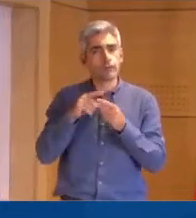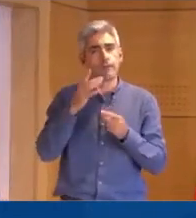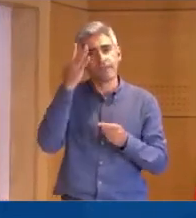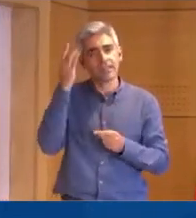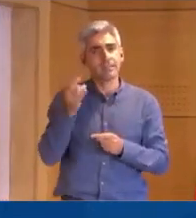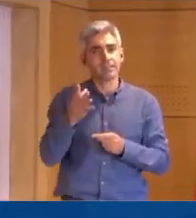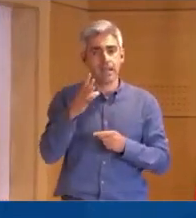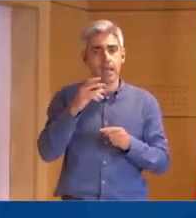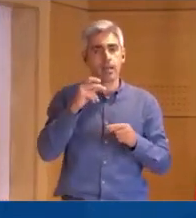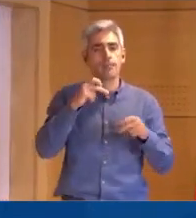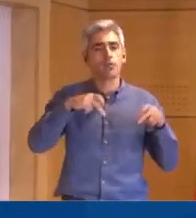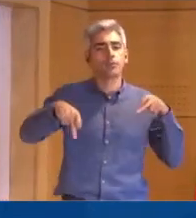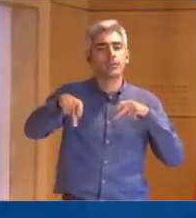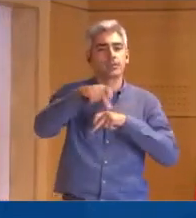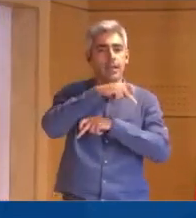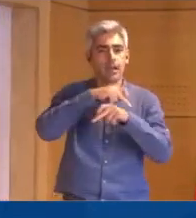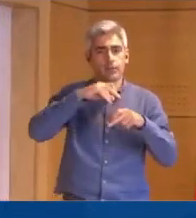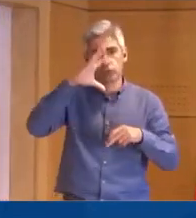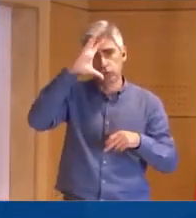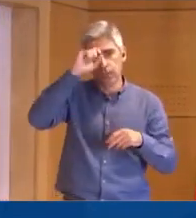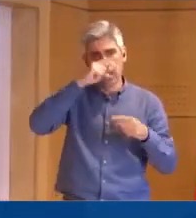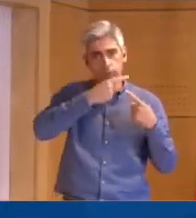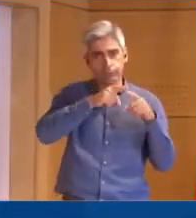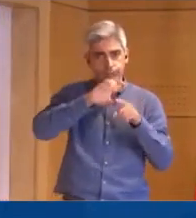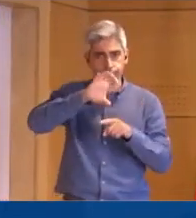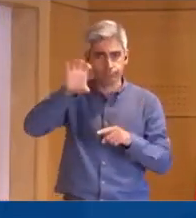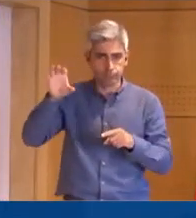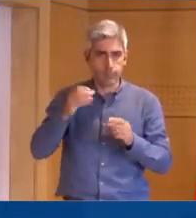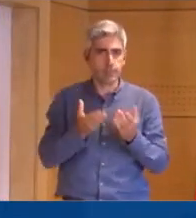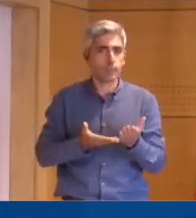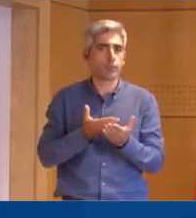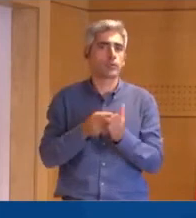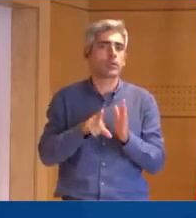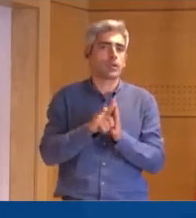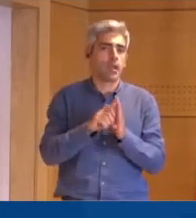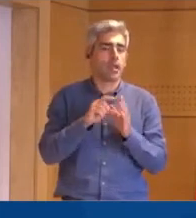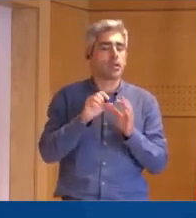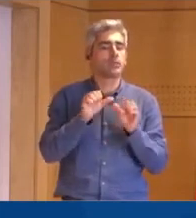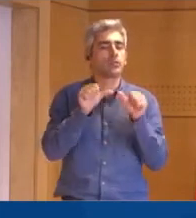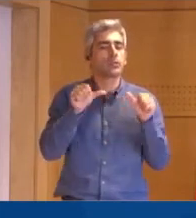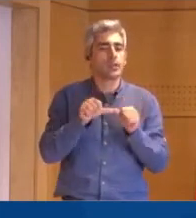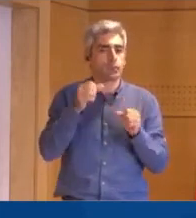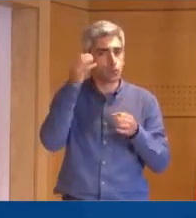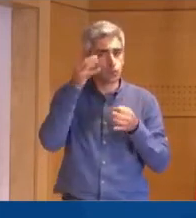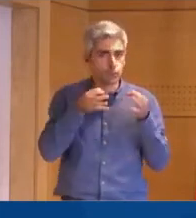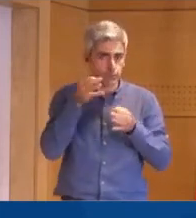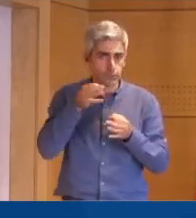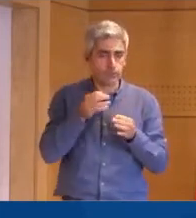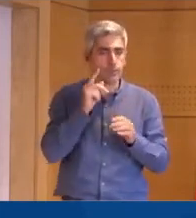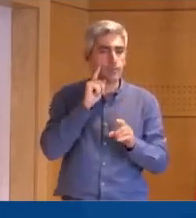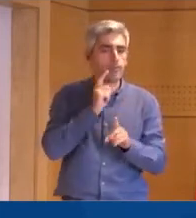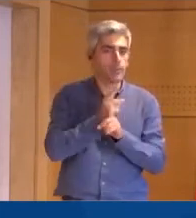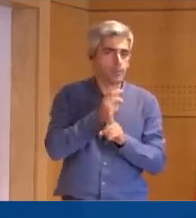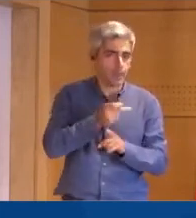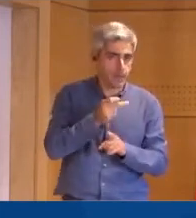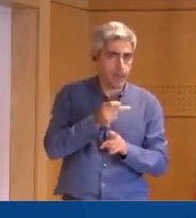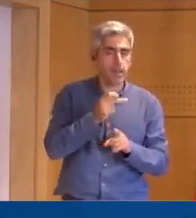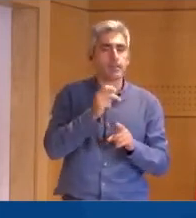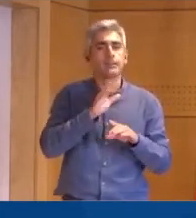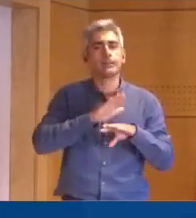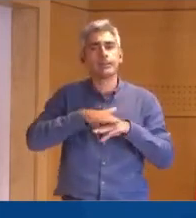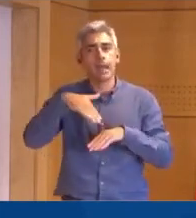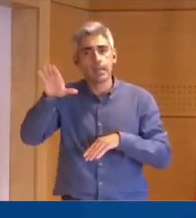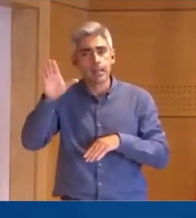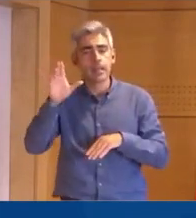trabalhadores entre Estados, a saber, a proposta de lei que altera o regime jurídico de entrada, permanência, saída e afastamento de estrangeiros do território